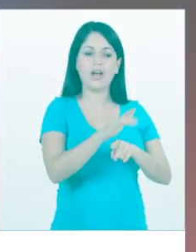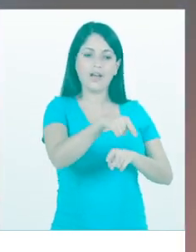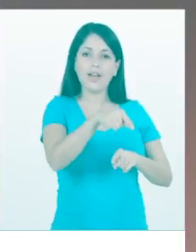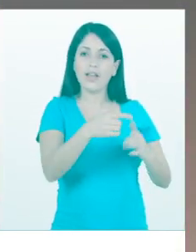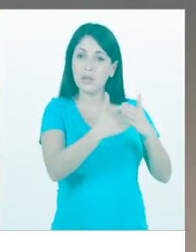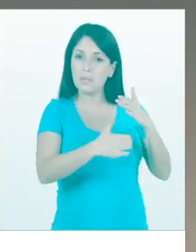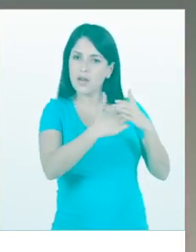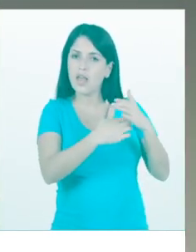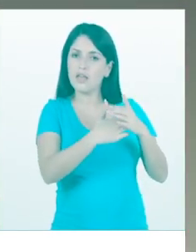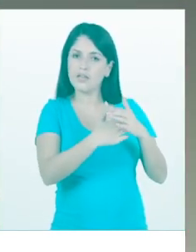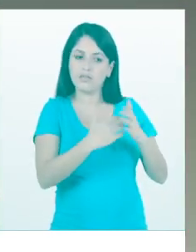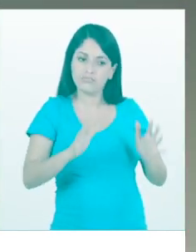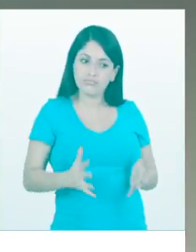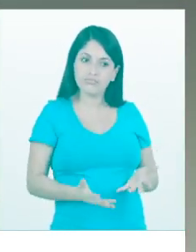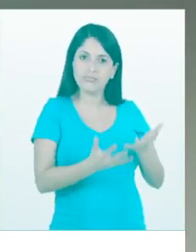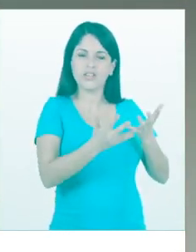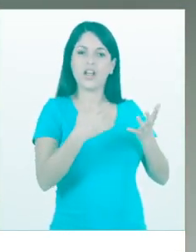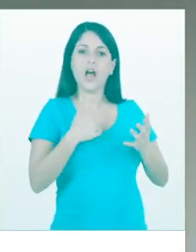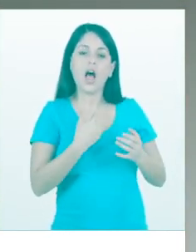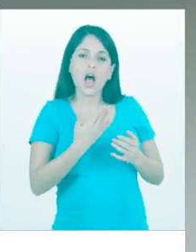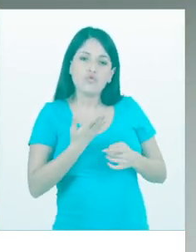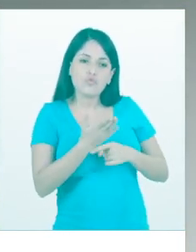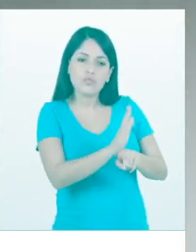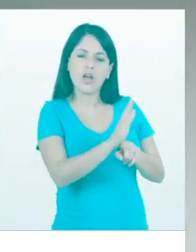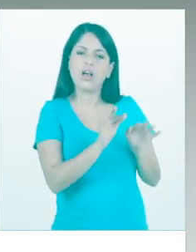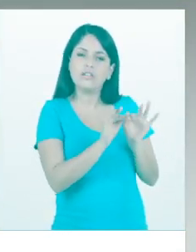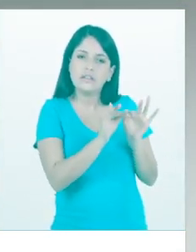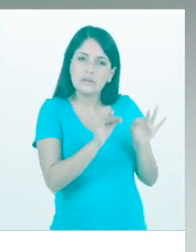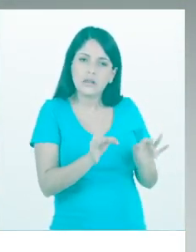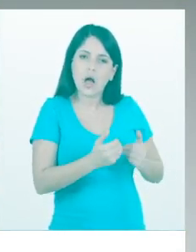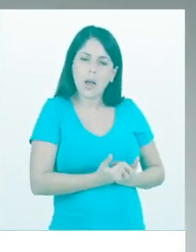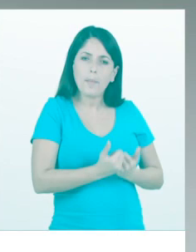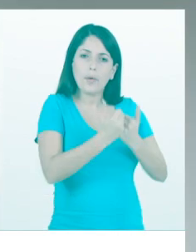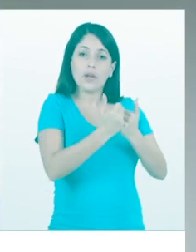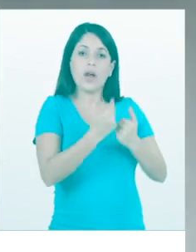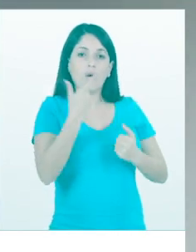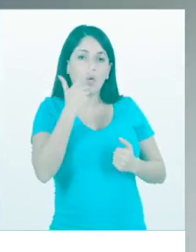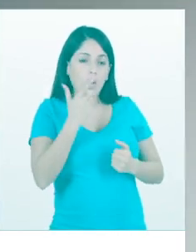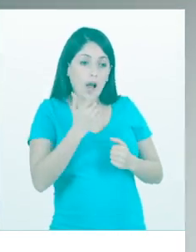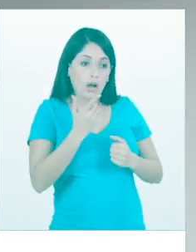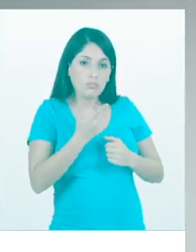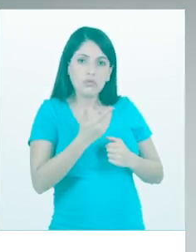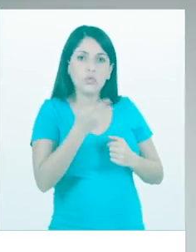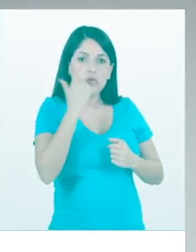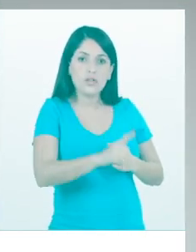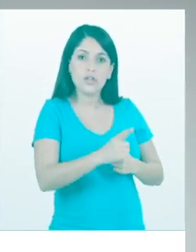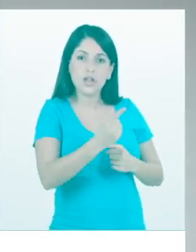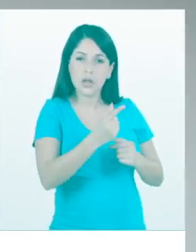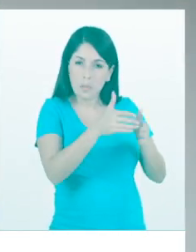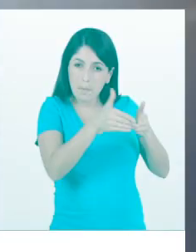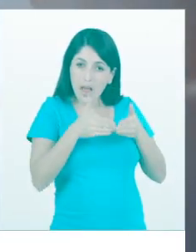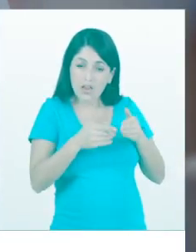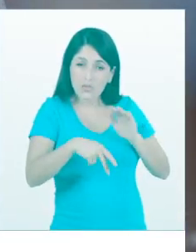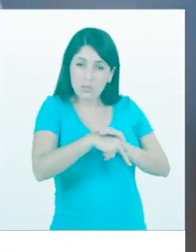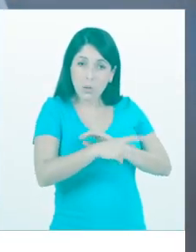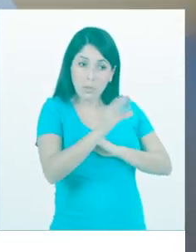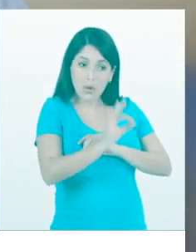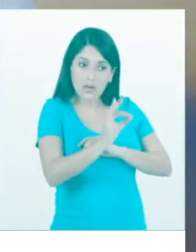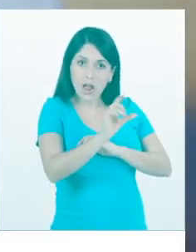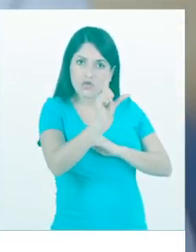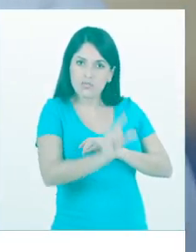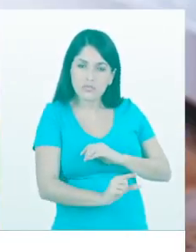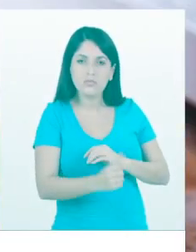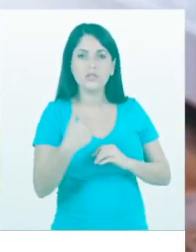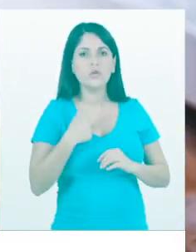empreendedor, desburocratizar, simplificar, baratear o acesso ao crédito, apoiar os empreendedores. E eu estou